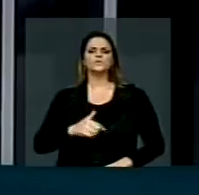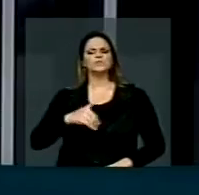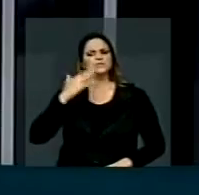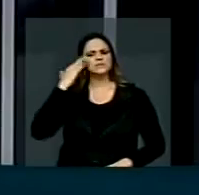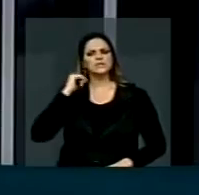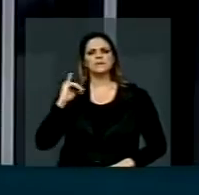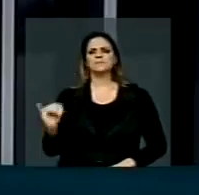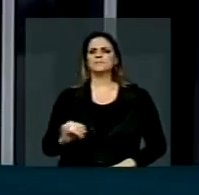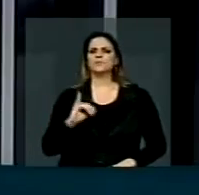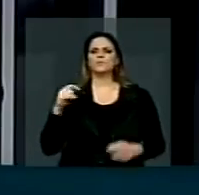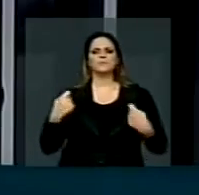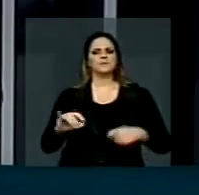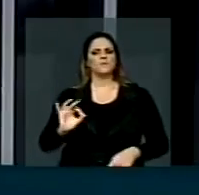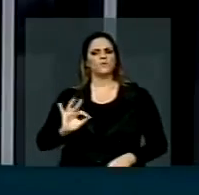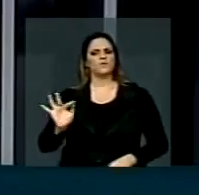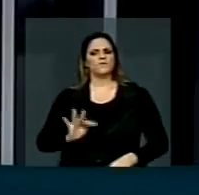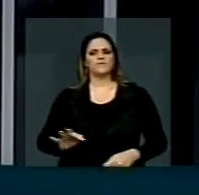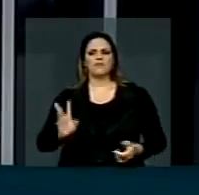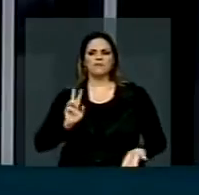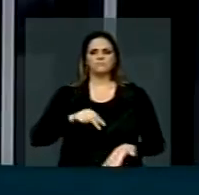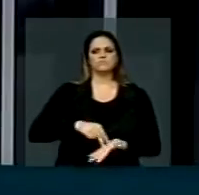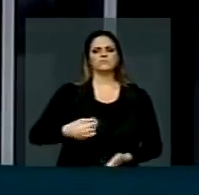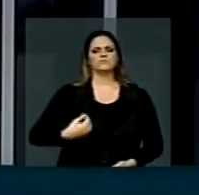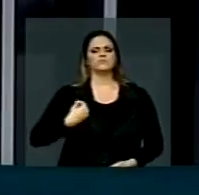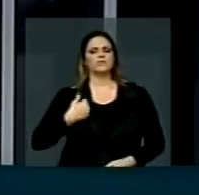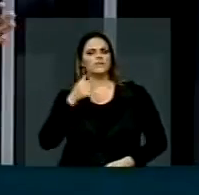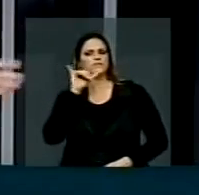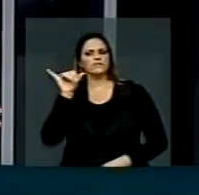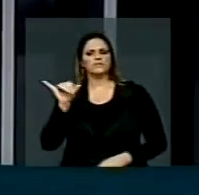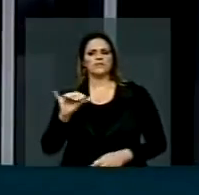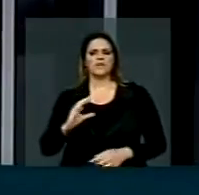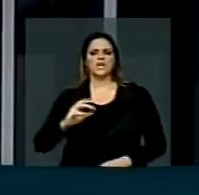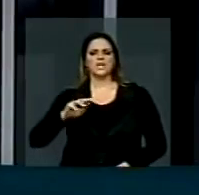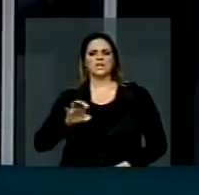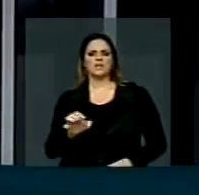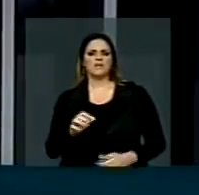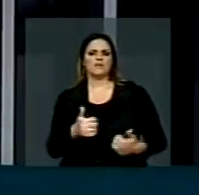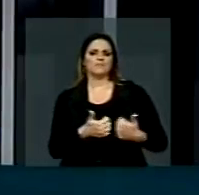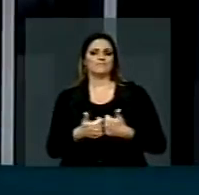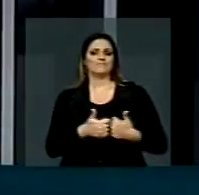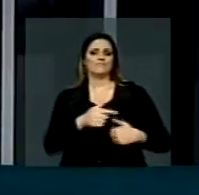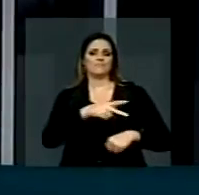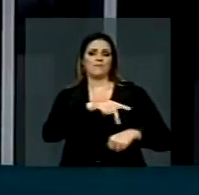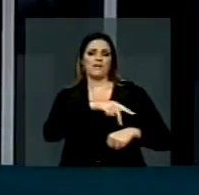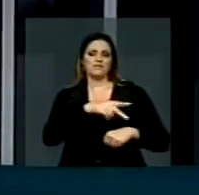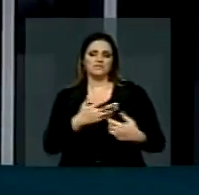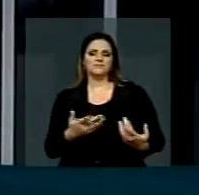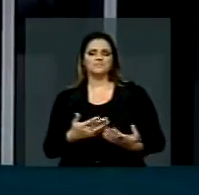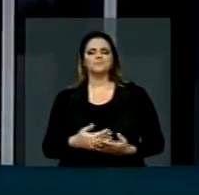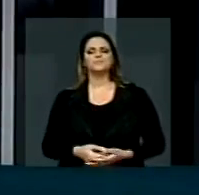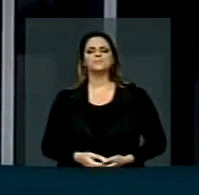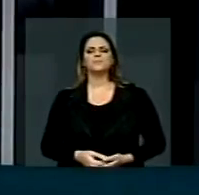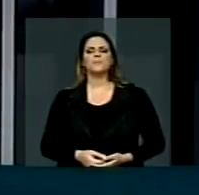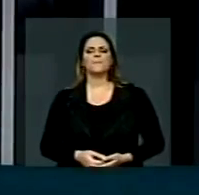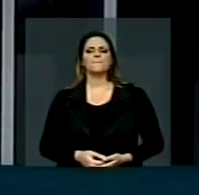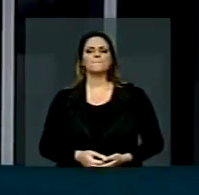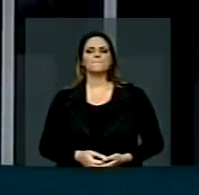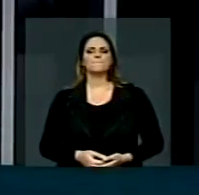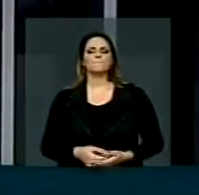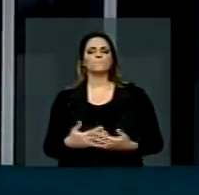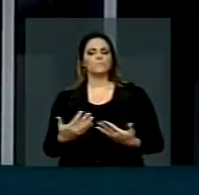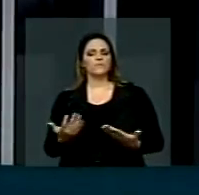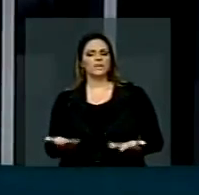investir na Polícia Federal para o combate de crimes transnacionais. De maneira que, na nossa